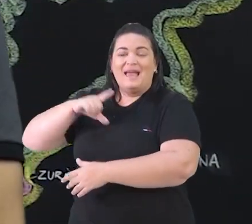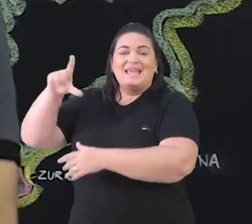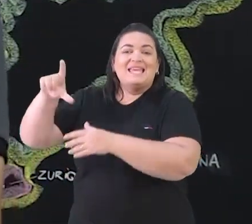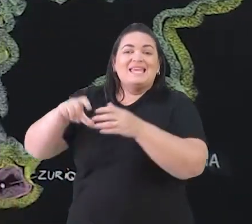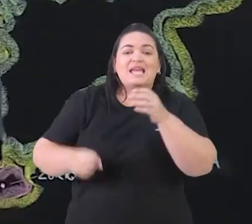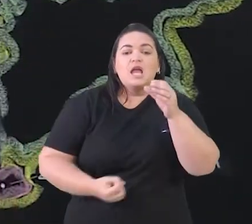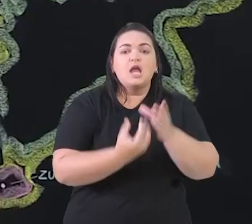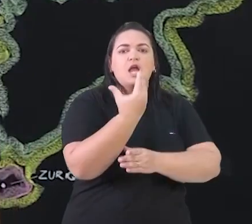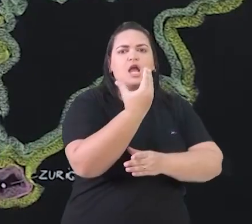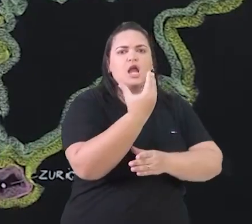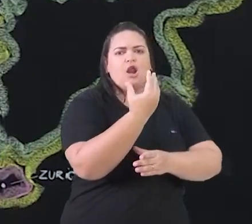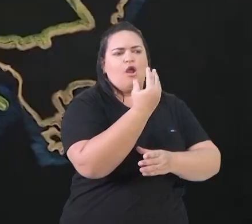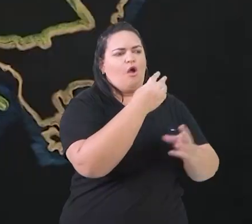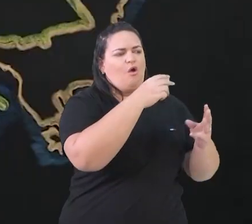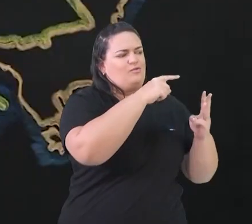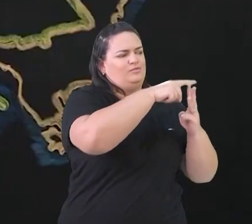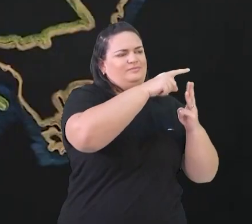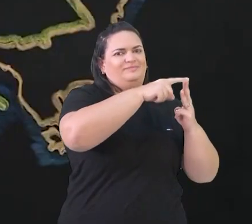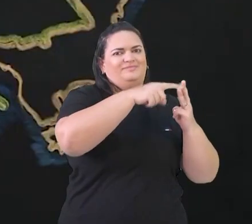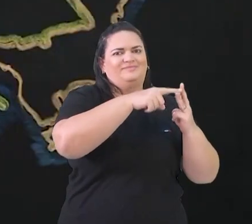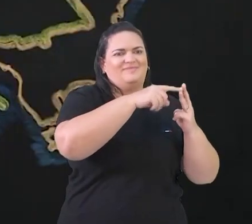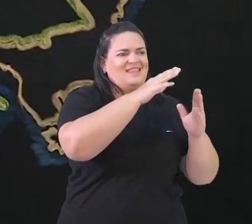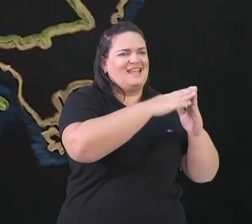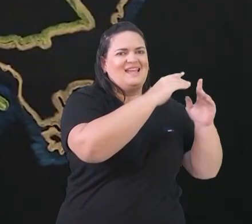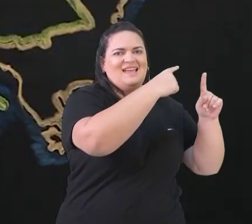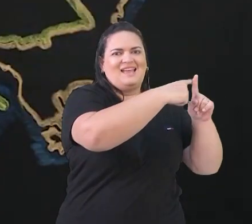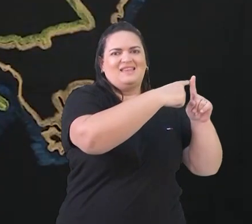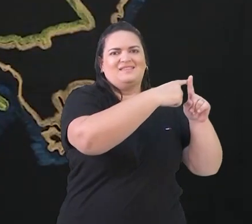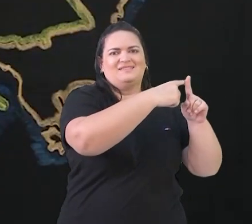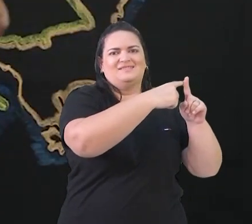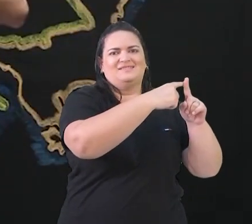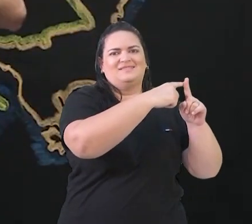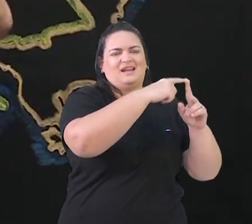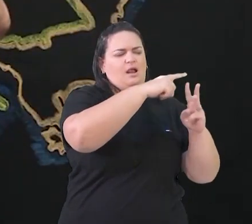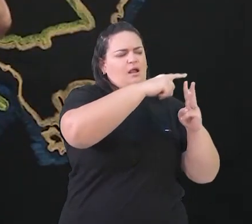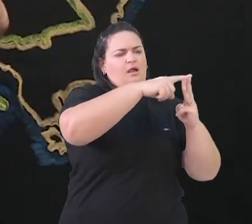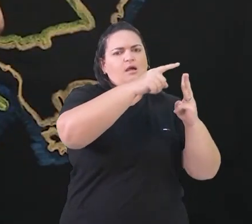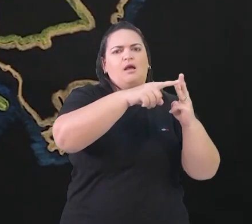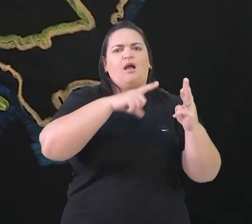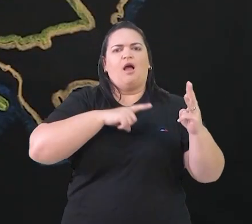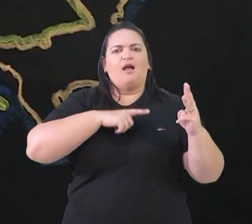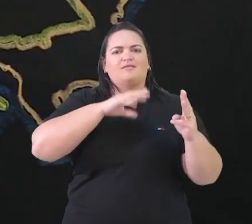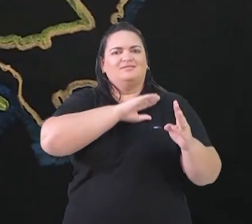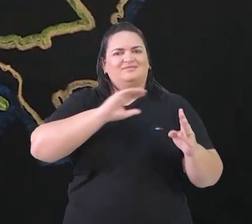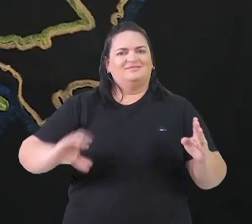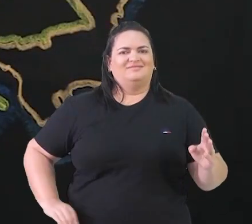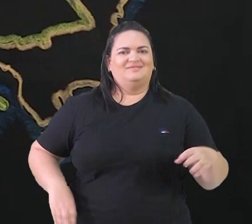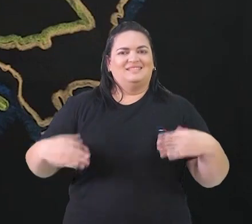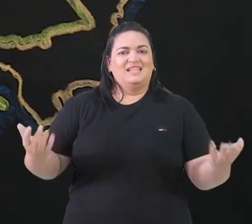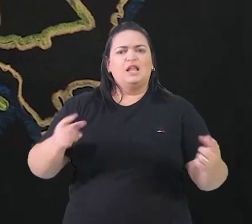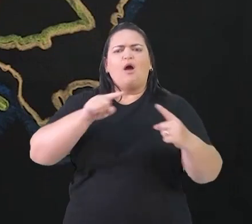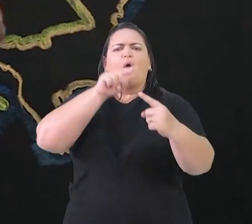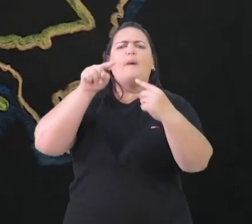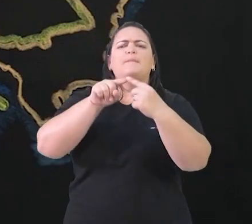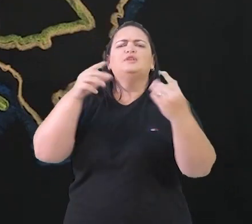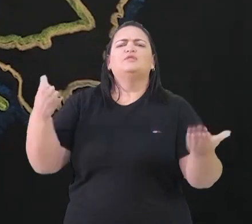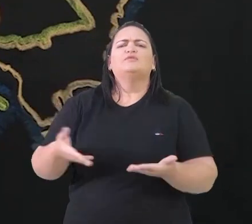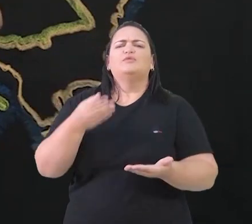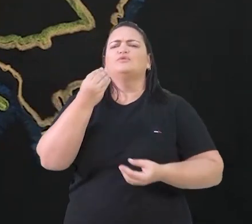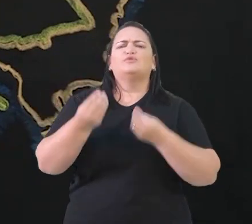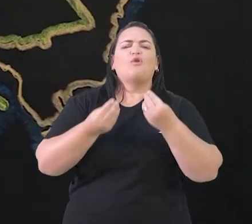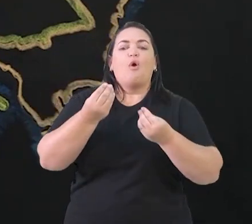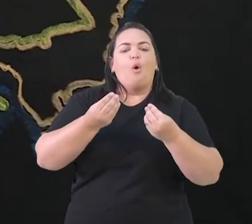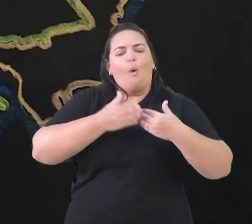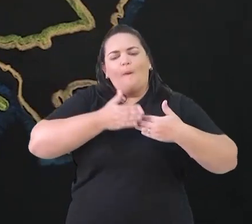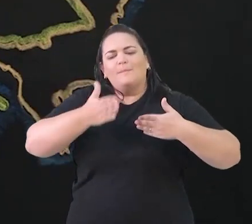identificavam como cristãs. Isso aconteceu foi no século XVI, e o nosso objetivo principal hoje é entender como isso aconteceu,